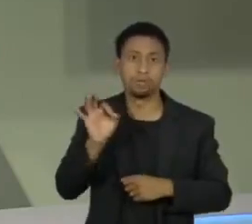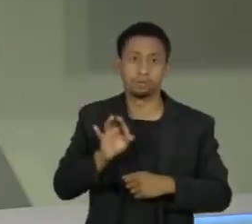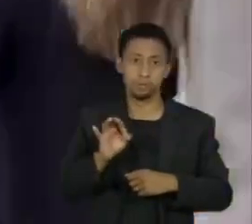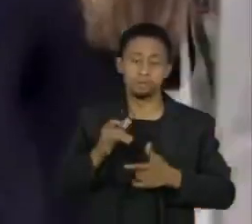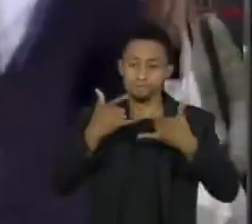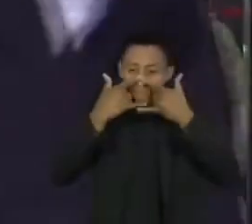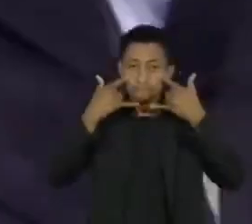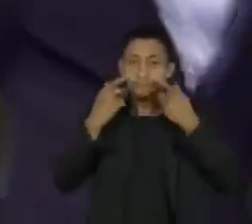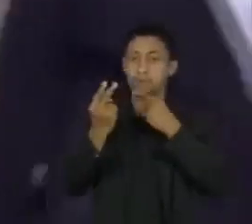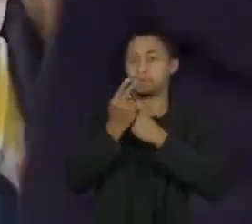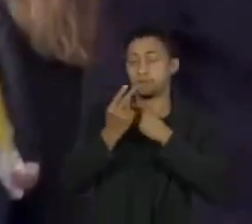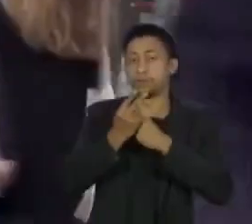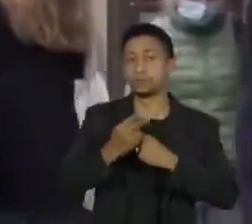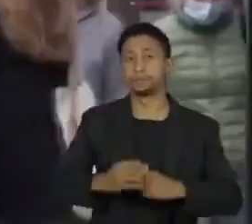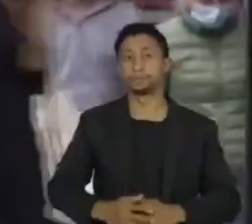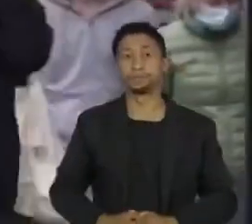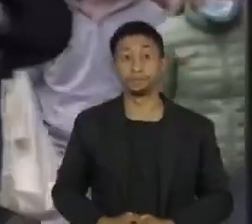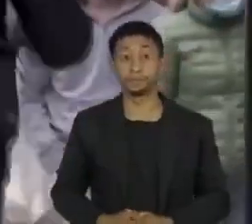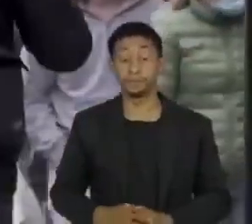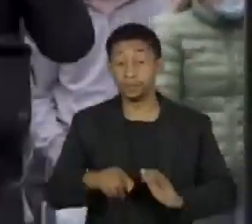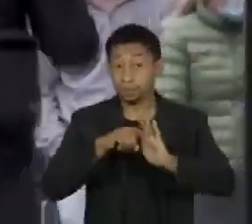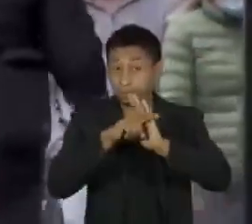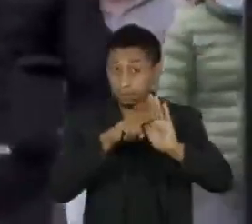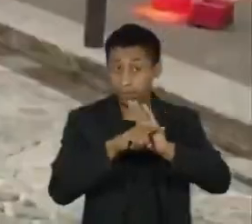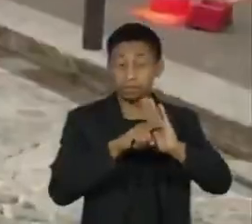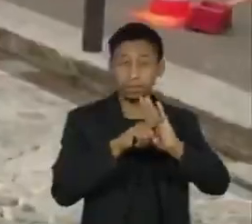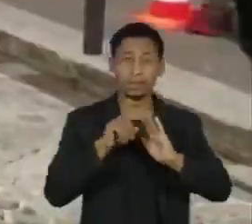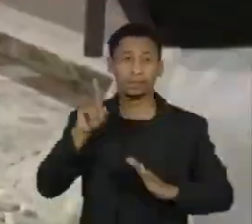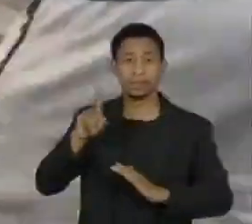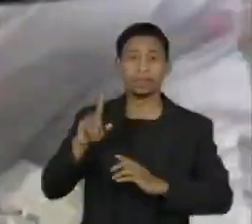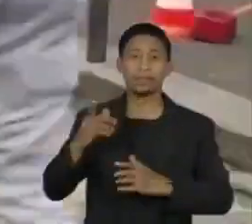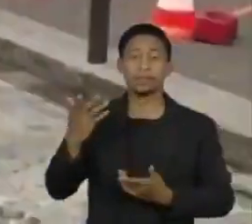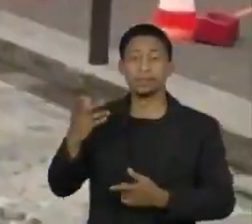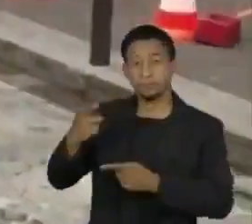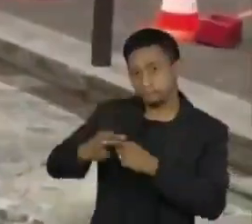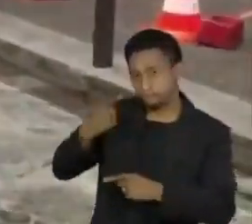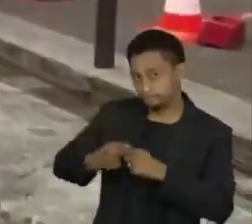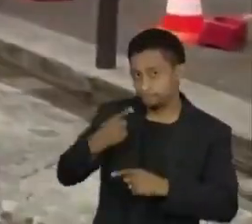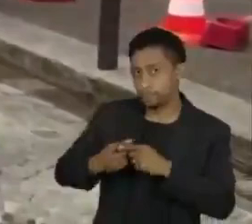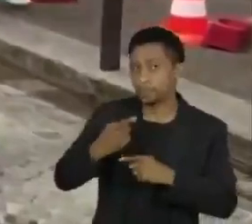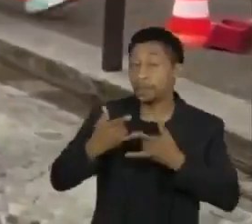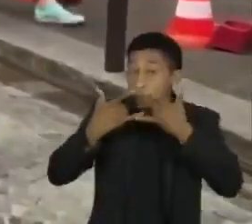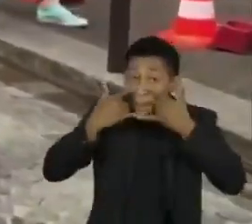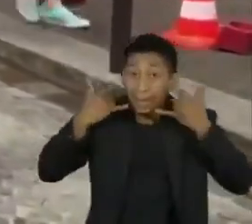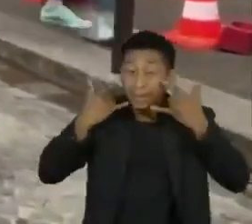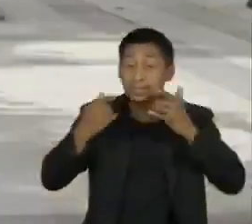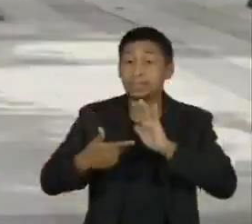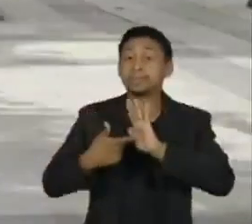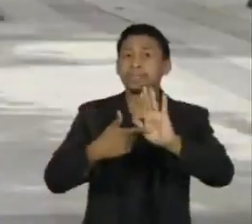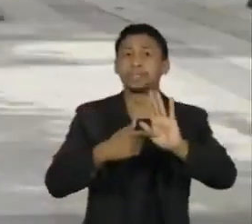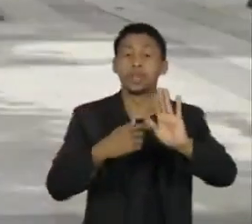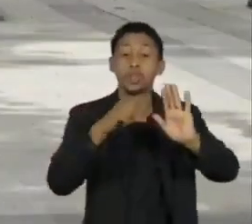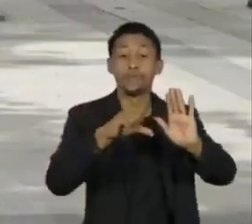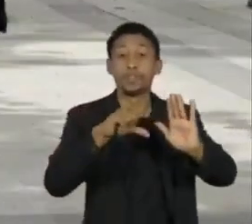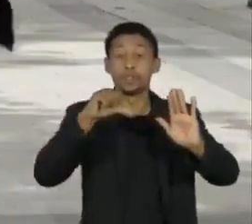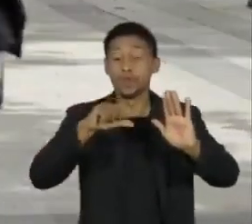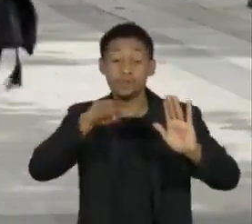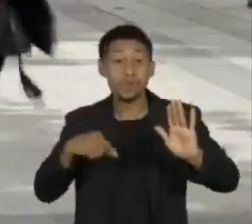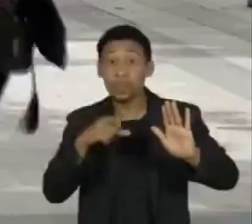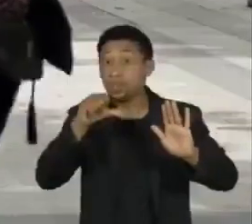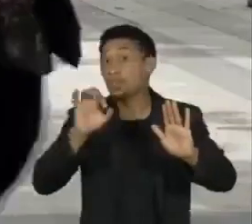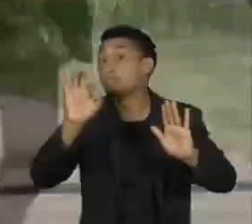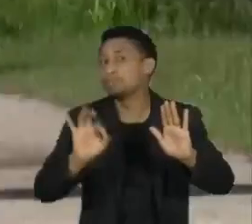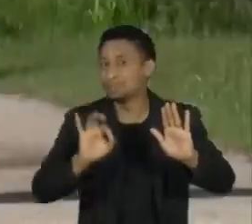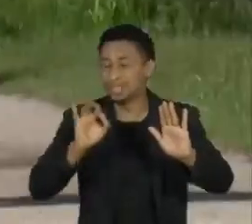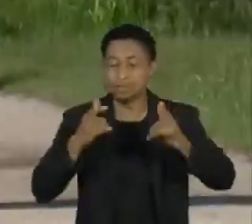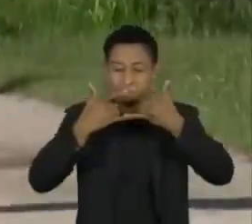-19. O estudo feito em universidades britânicas mostrou que o uso de máscaras pode bloquear 99,9%,